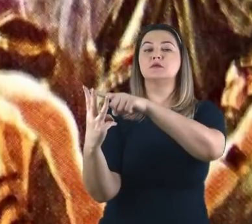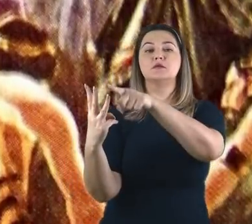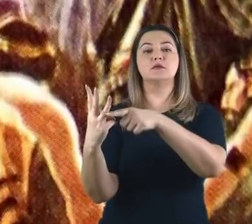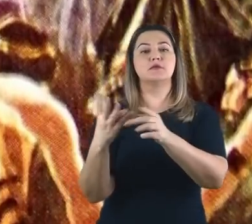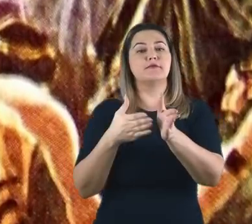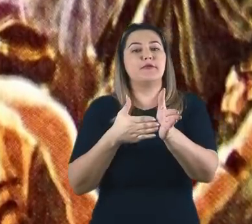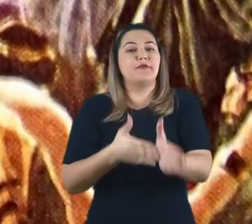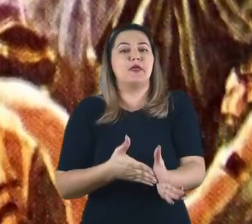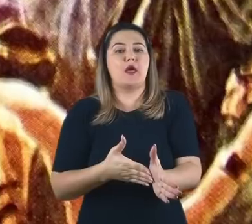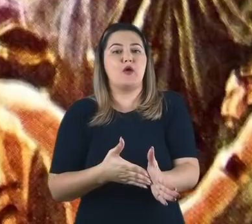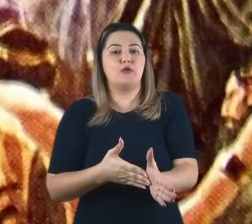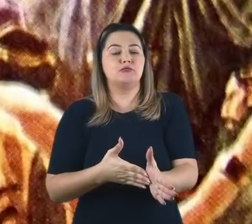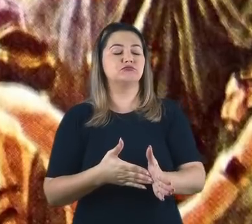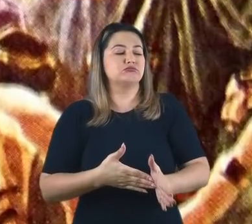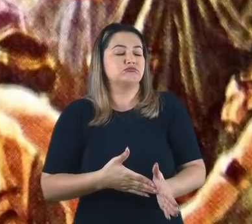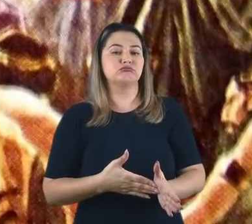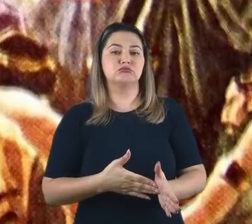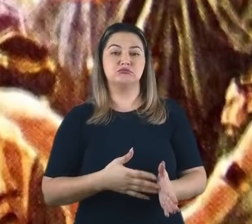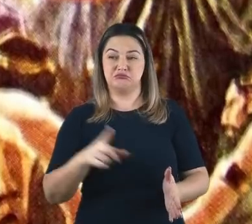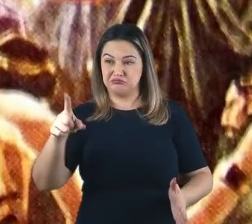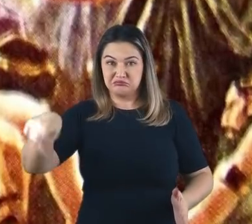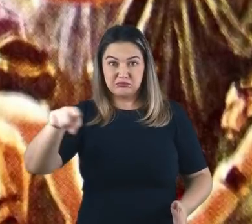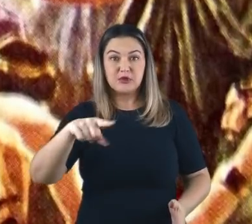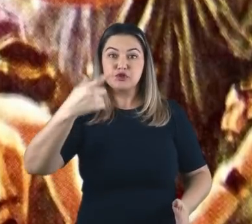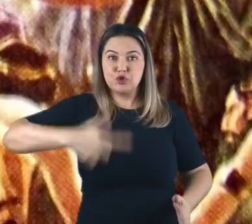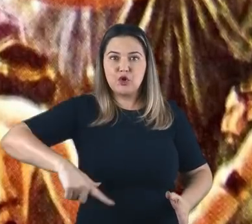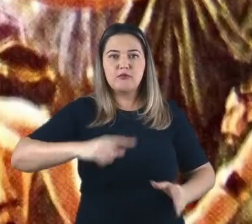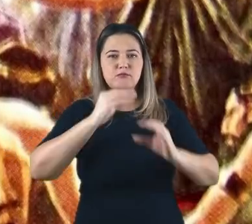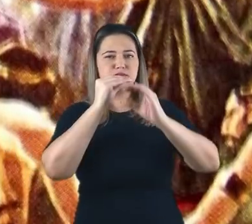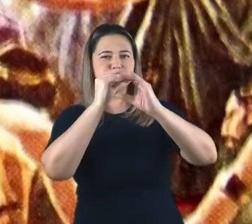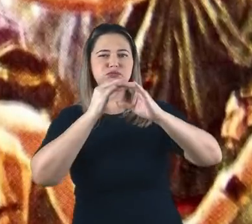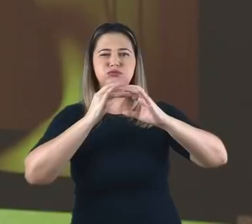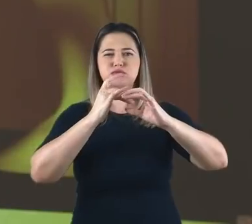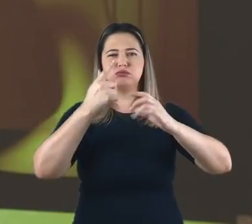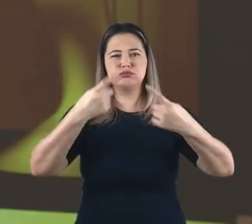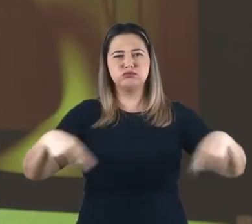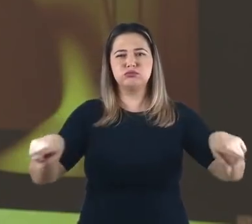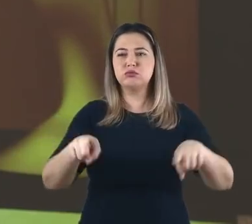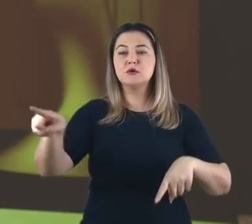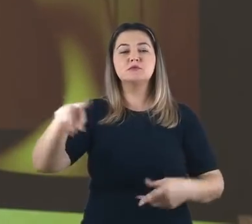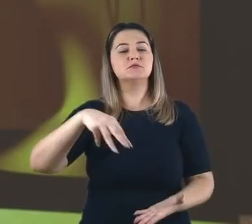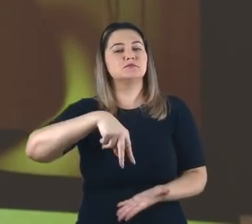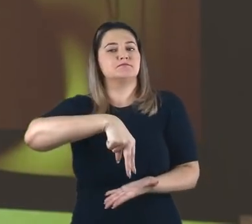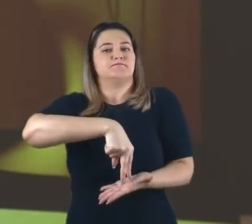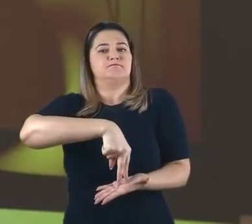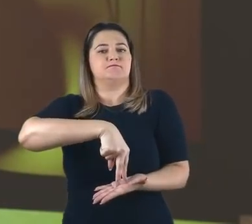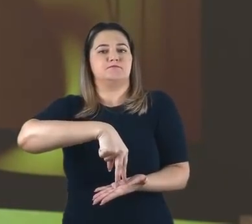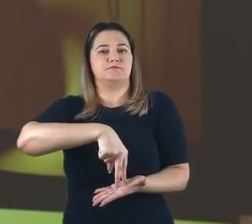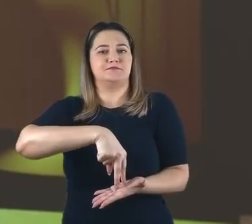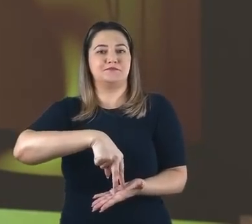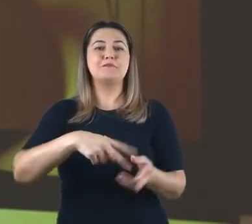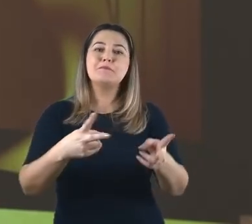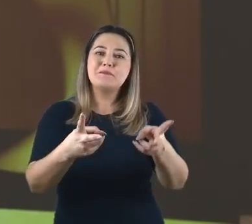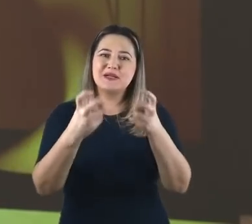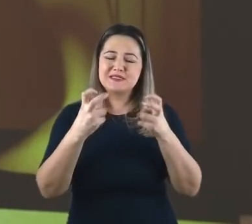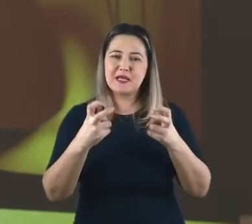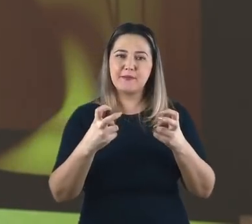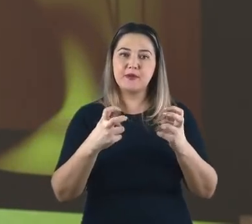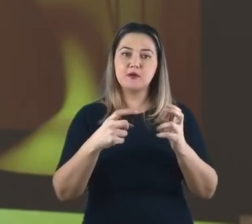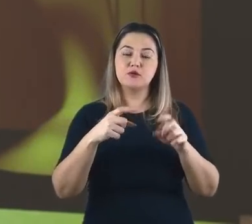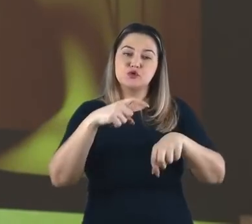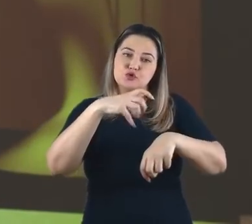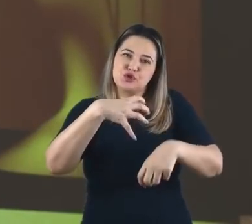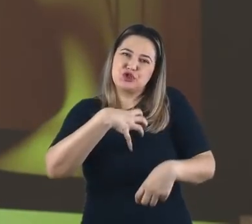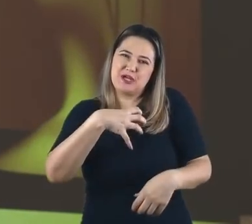em sua fé. Nenhum dos três se prostrou diante da imagem de Nabucodonosor. Perceba o tom irônico e bem-humorado que o